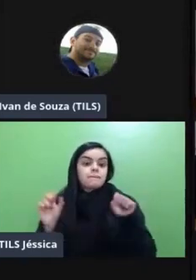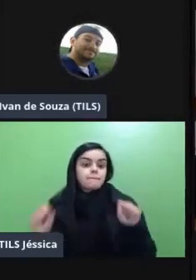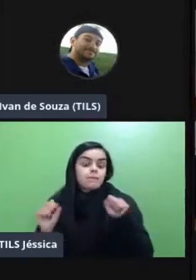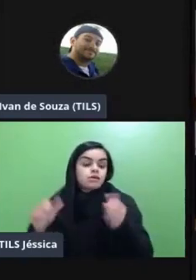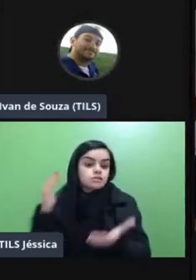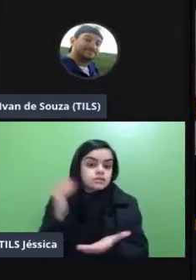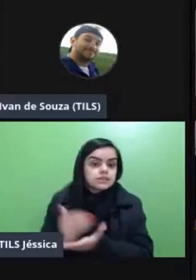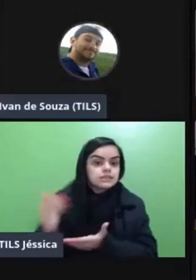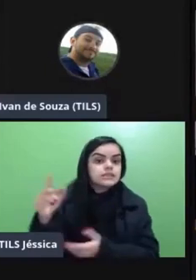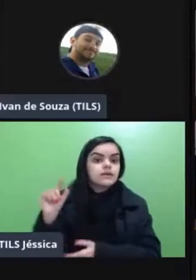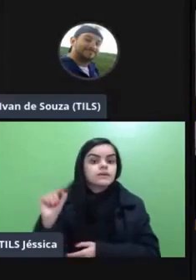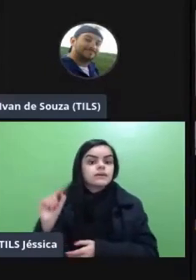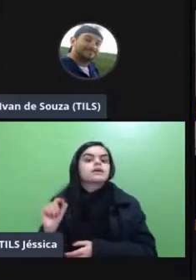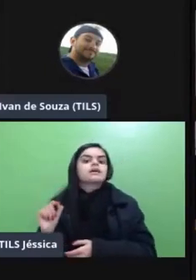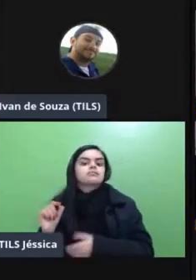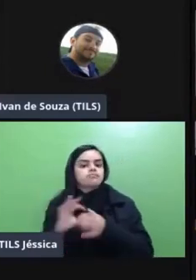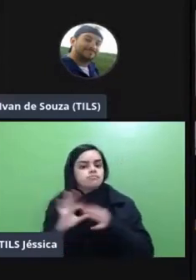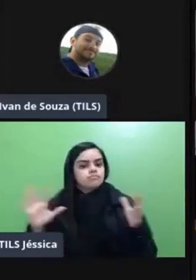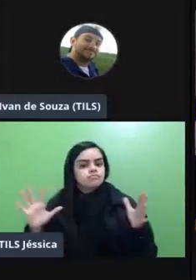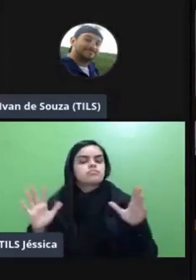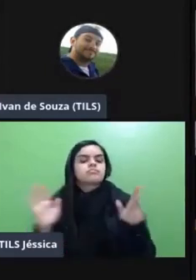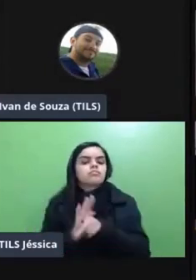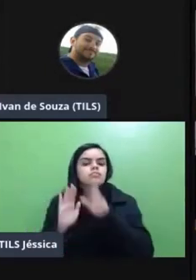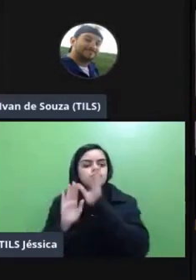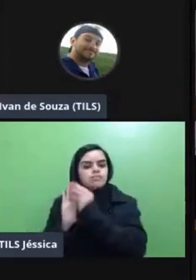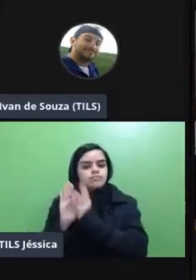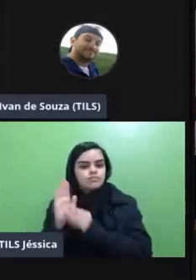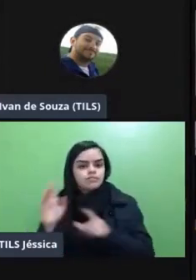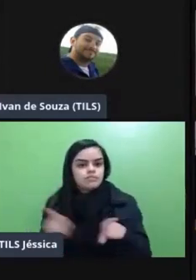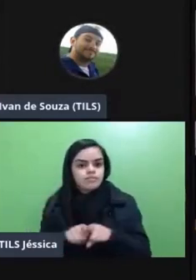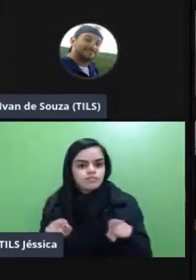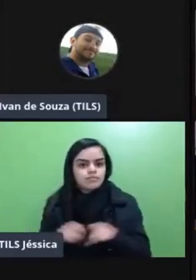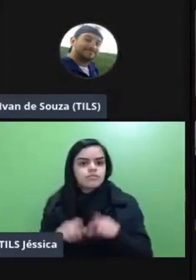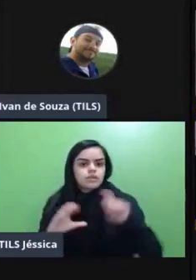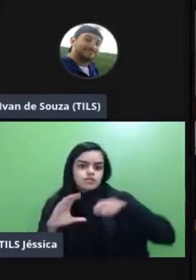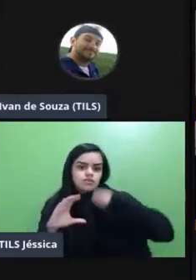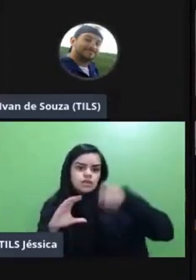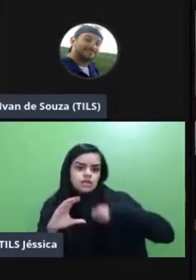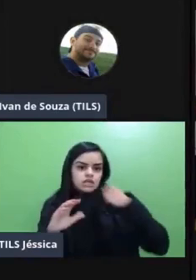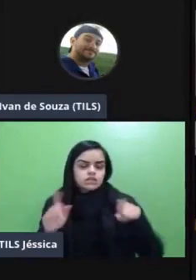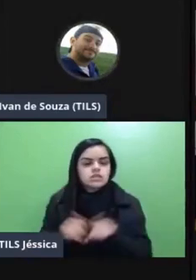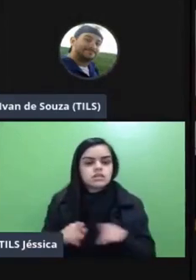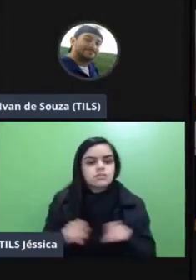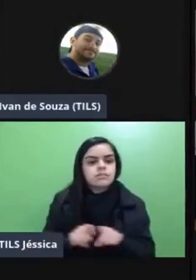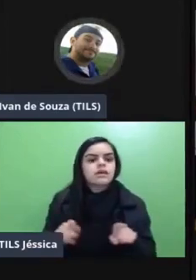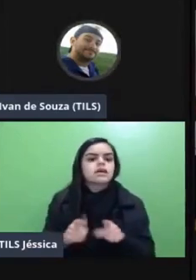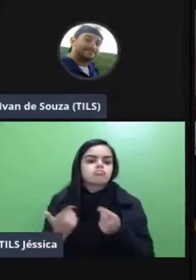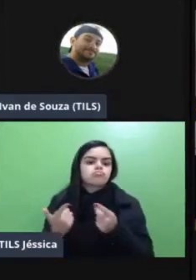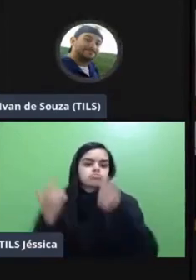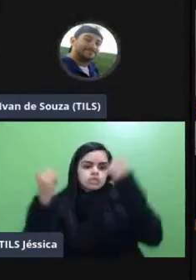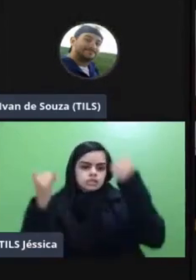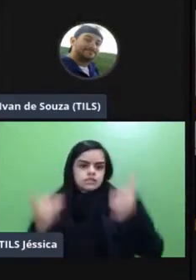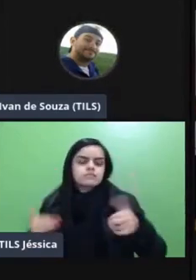disponibilizando ali uma introdução ao conteúdo é partir de um vídeo a partir de um podcast na sequência eu posso